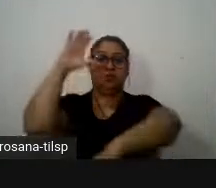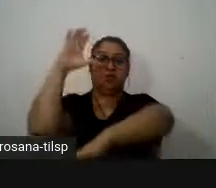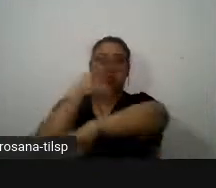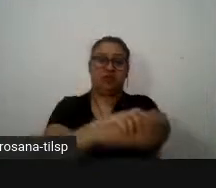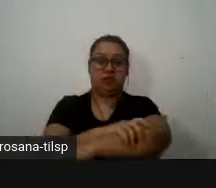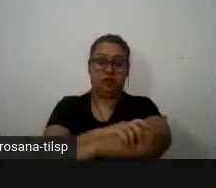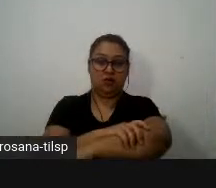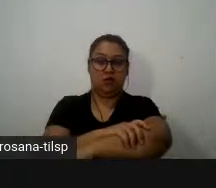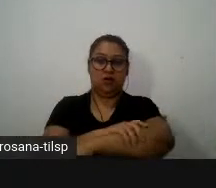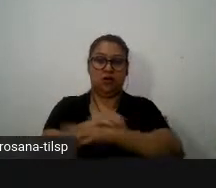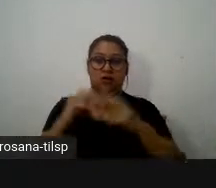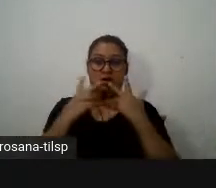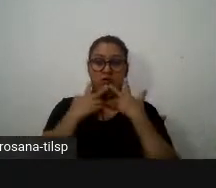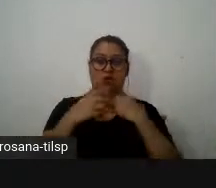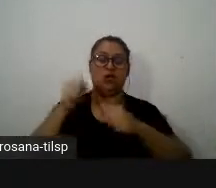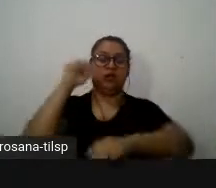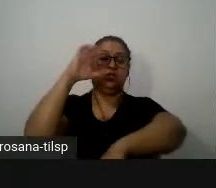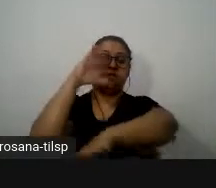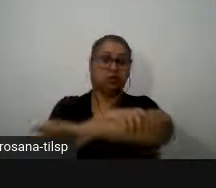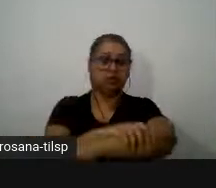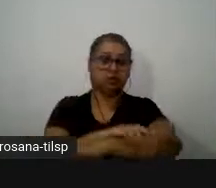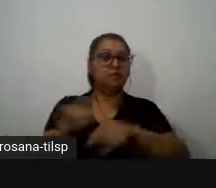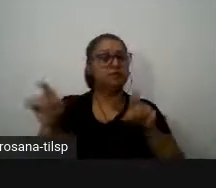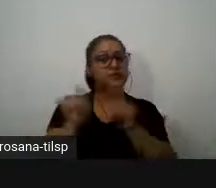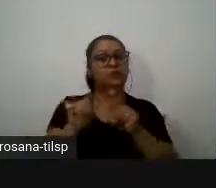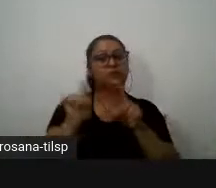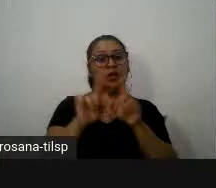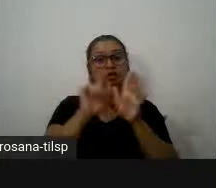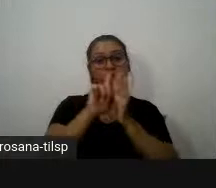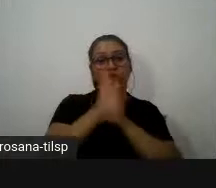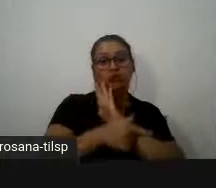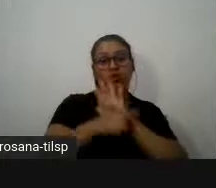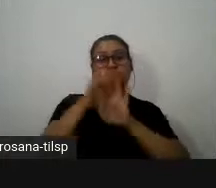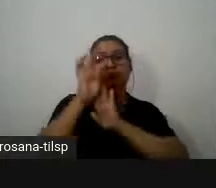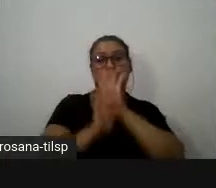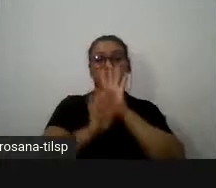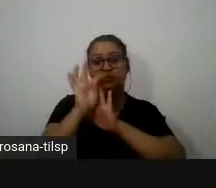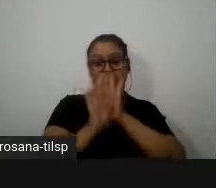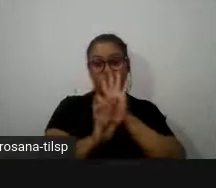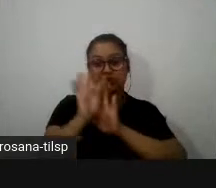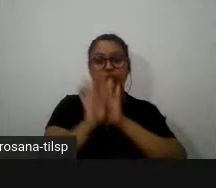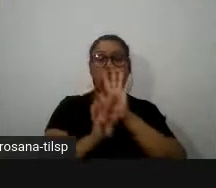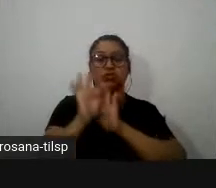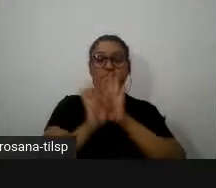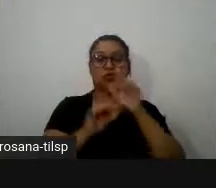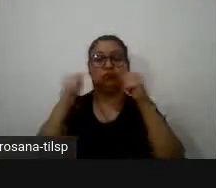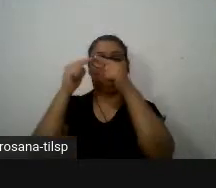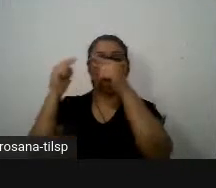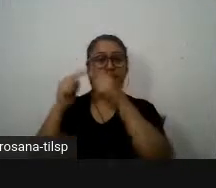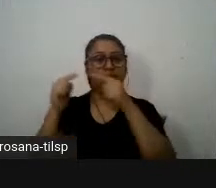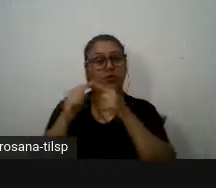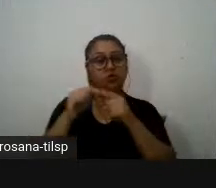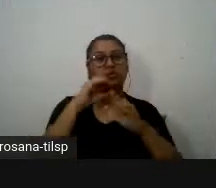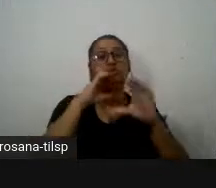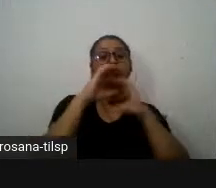inscrevem-se sempre num género de texto que é uma configuração comunicativa